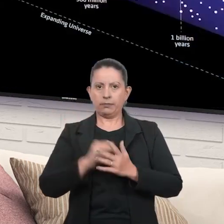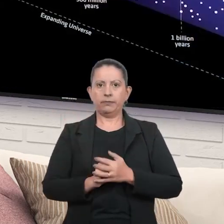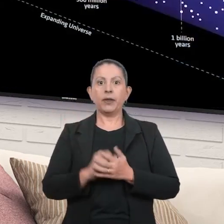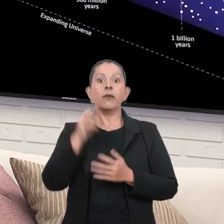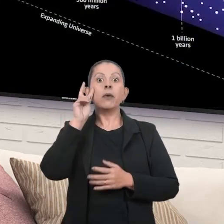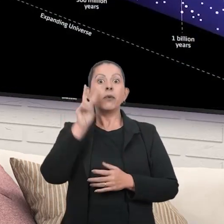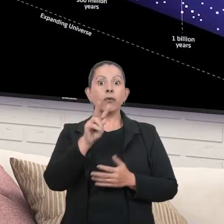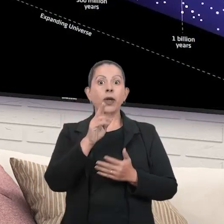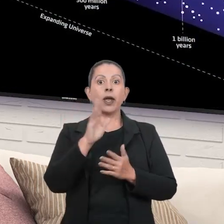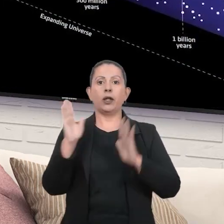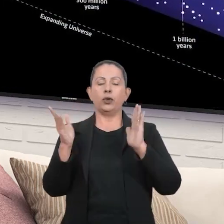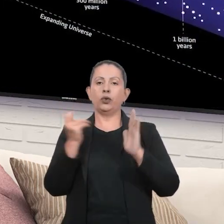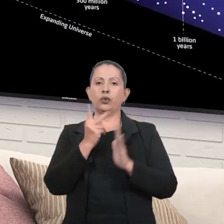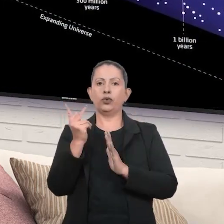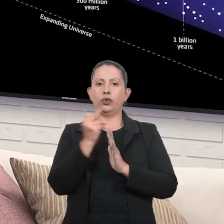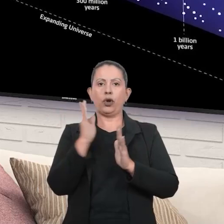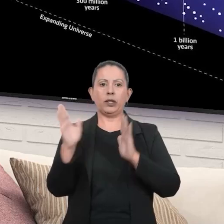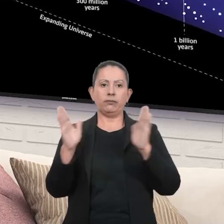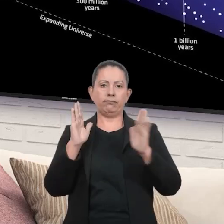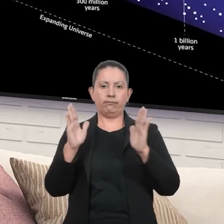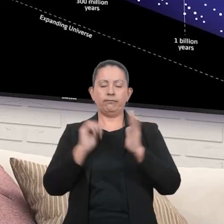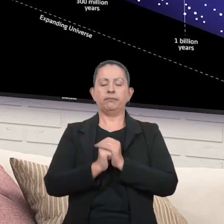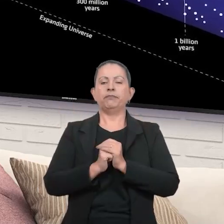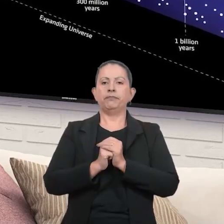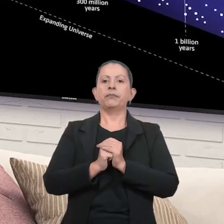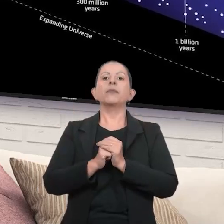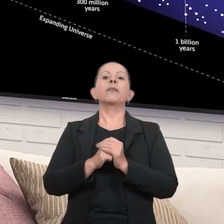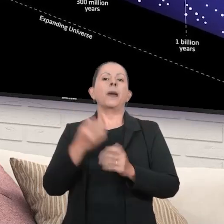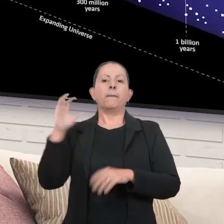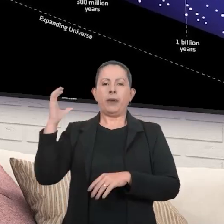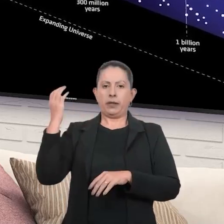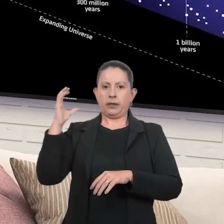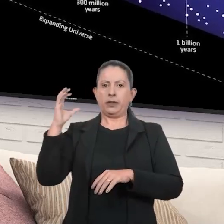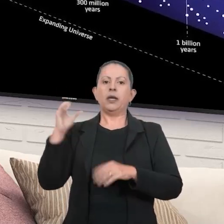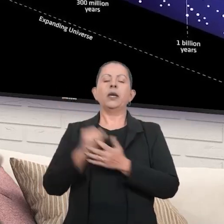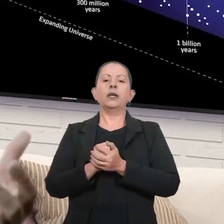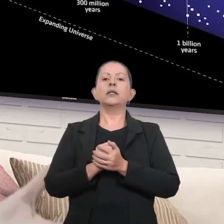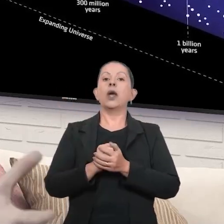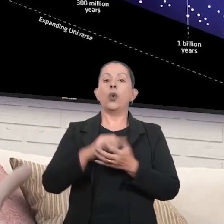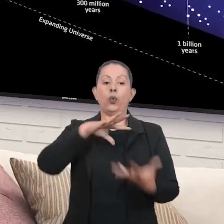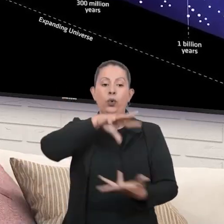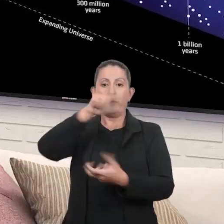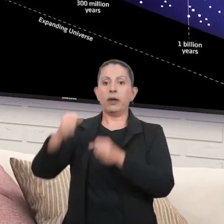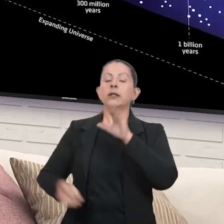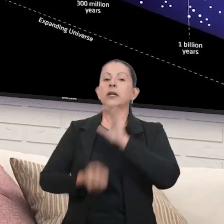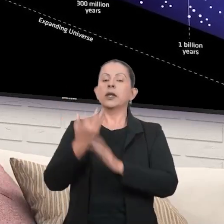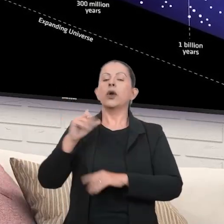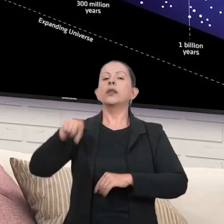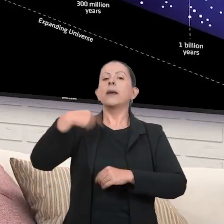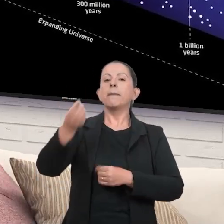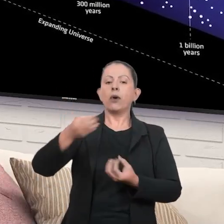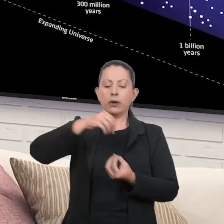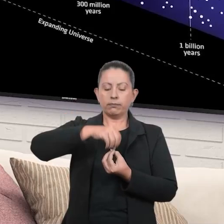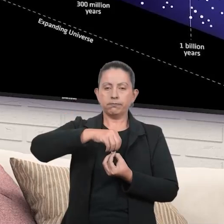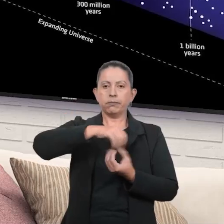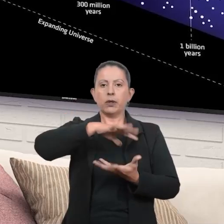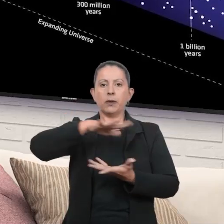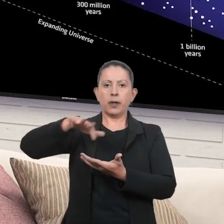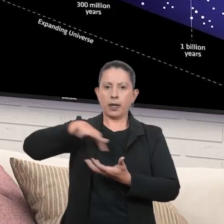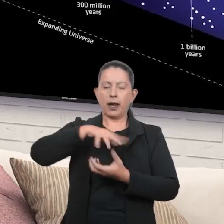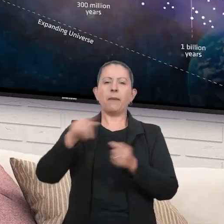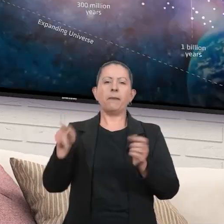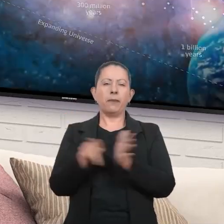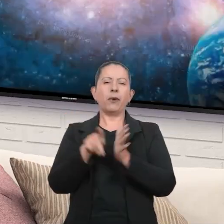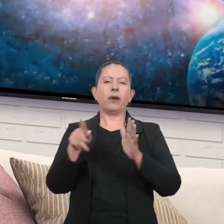Para a ciência, o universo se formou após o Big Bang, ou grande explosão. Os cientistas